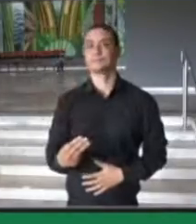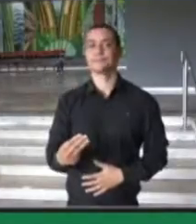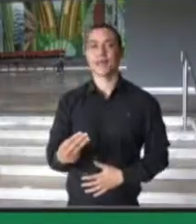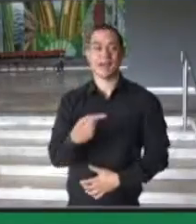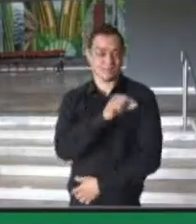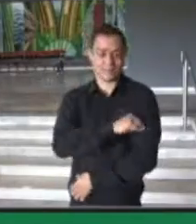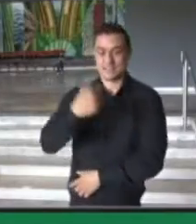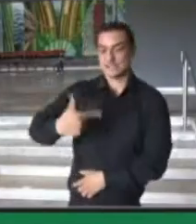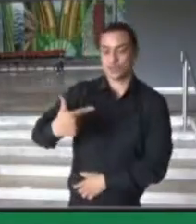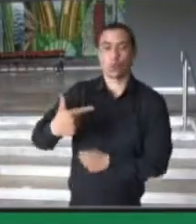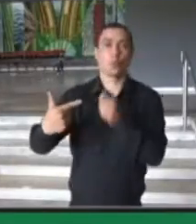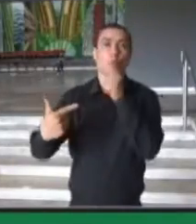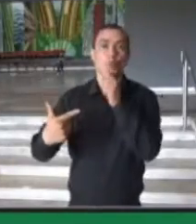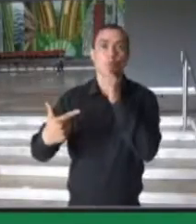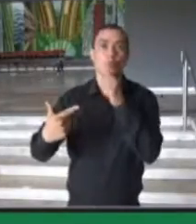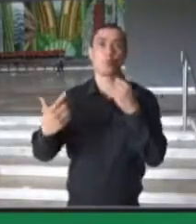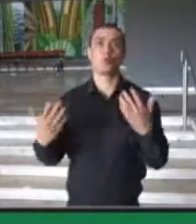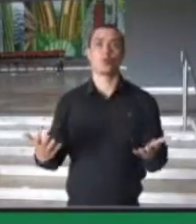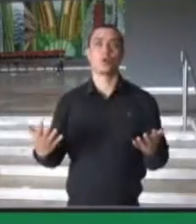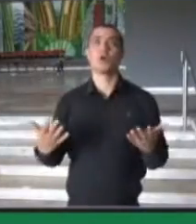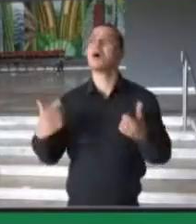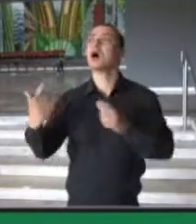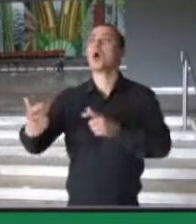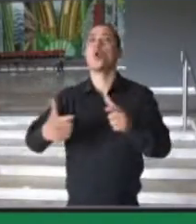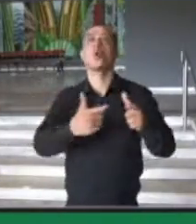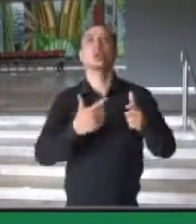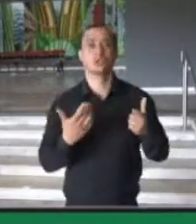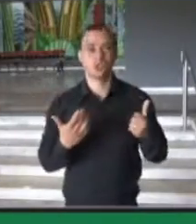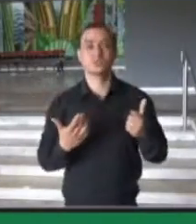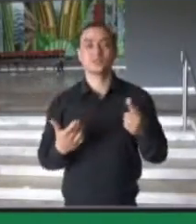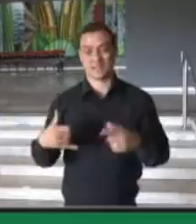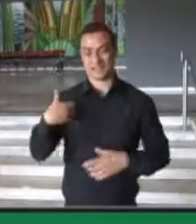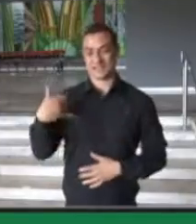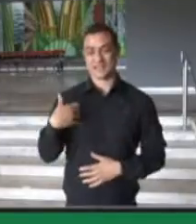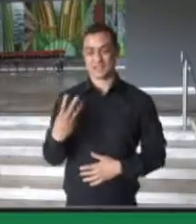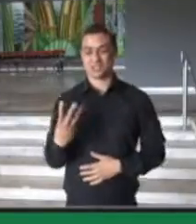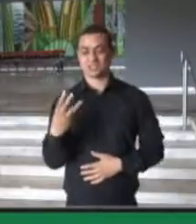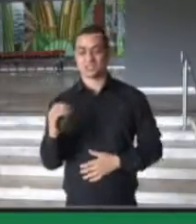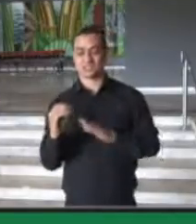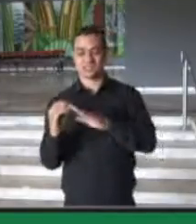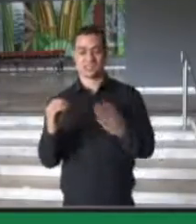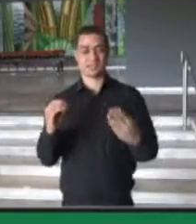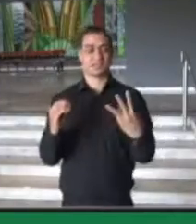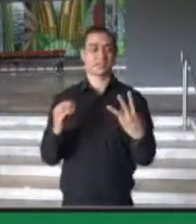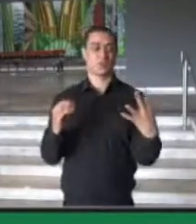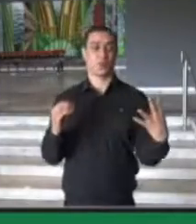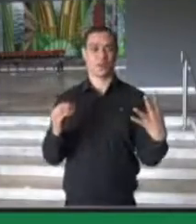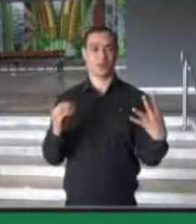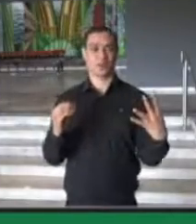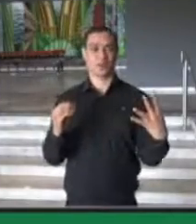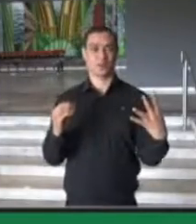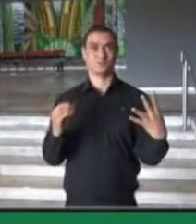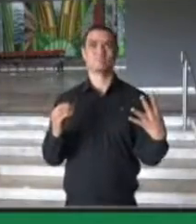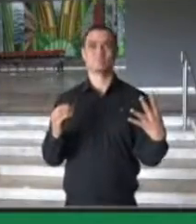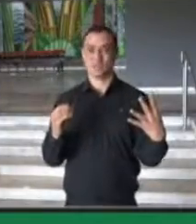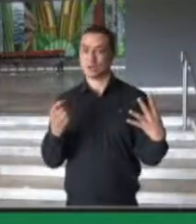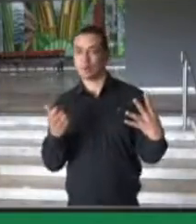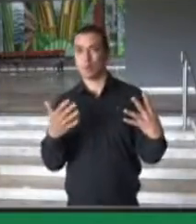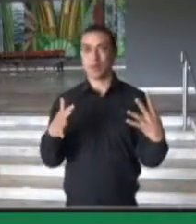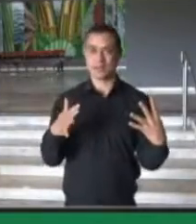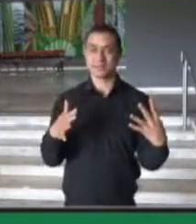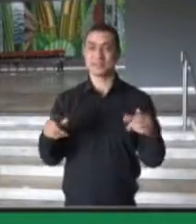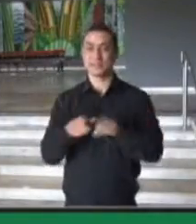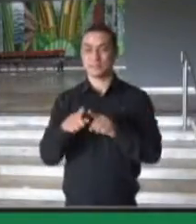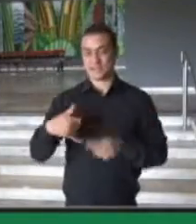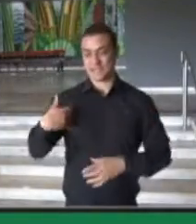tomar a sua segunda dose. E aonde estão esses grupos? Na faixa de 30 a 34 anos, que está bem próximo disso, na